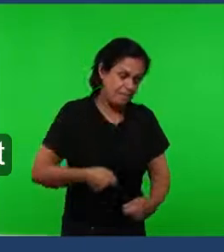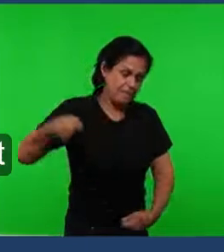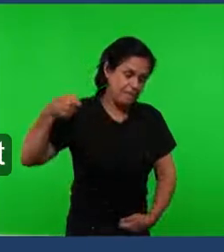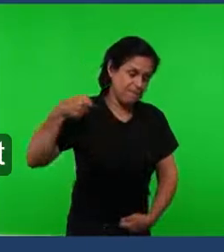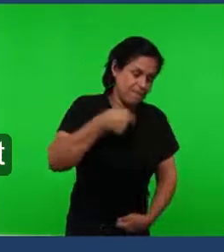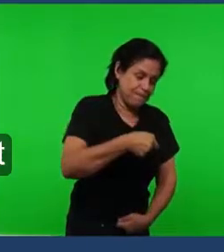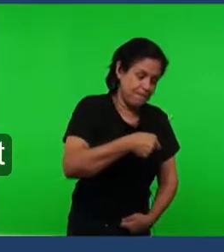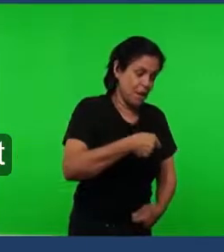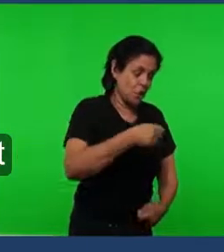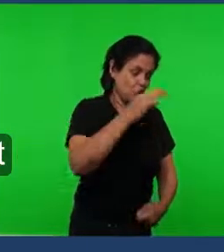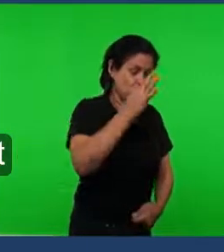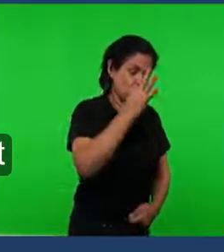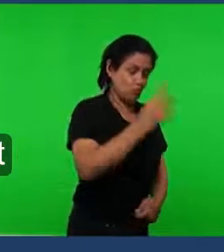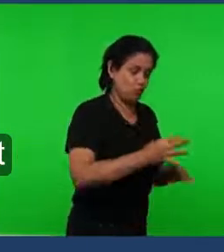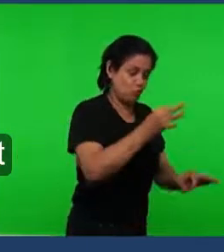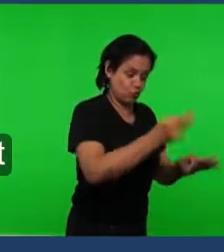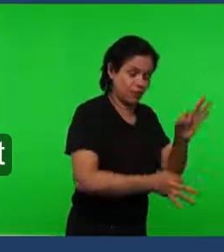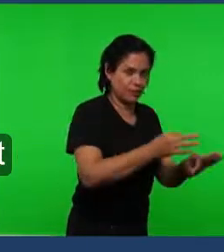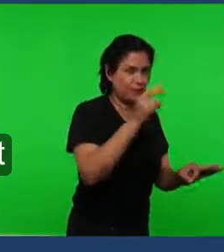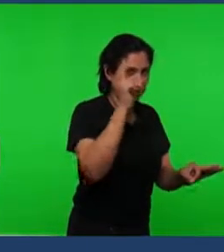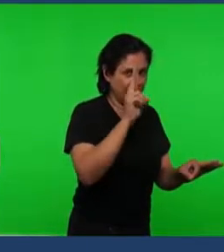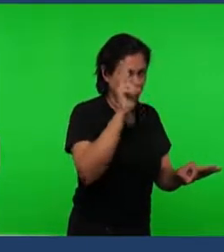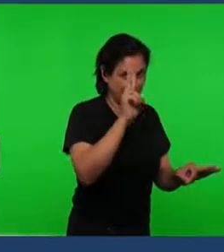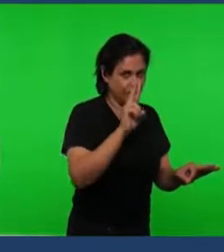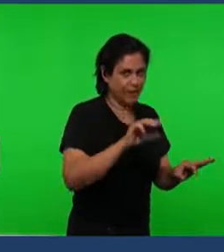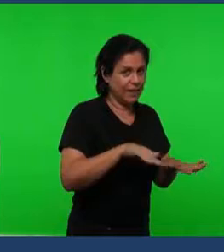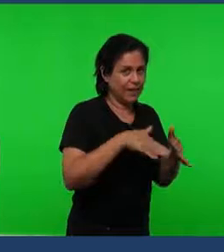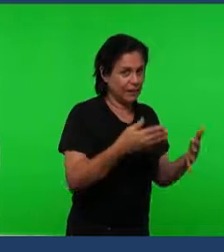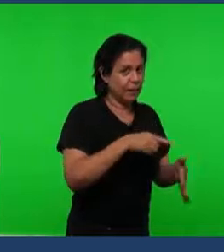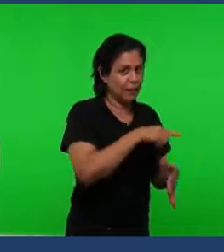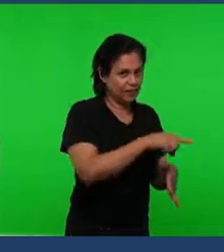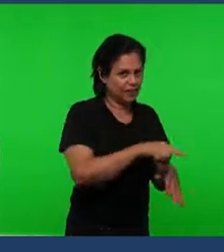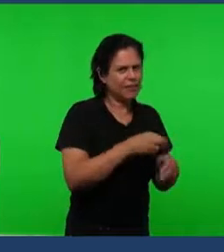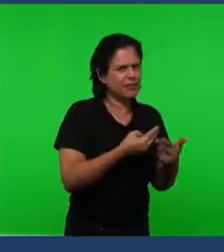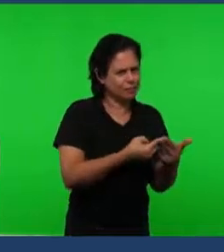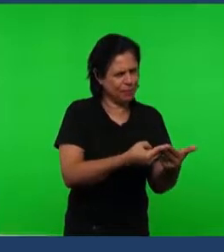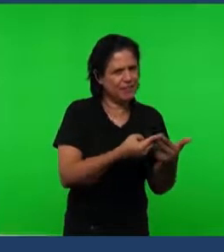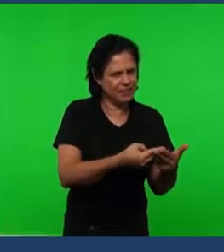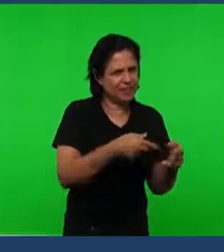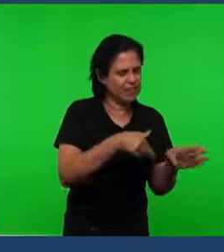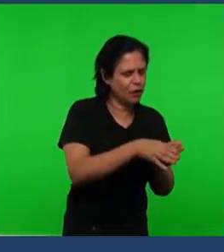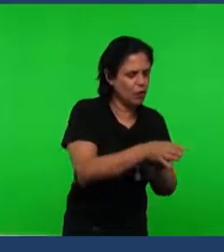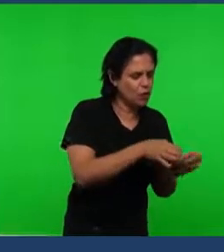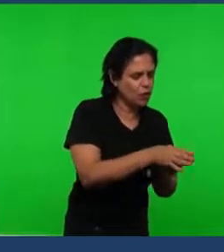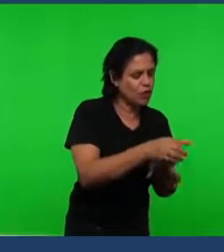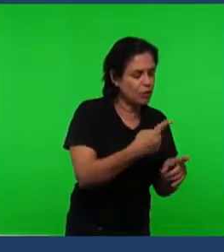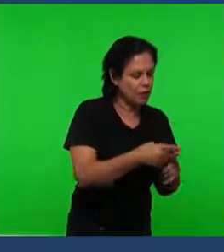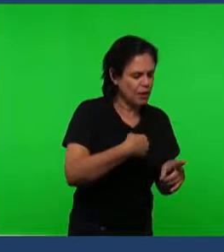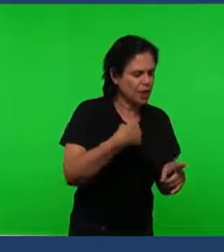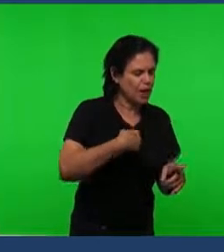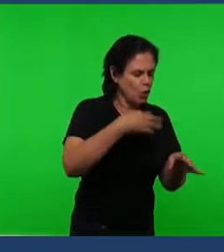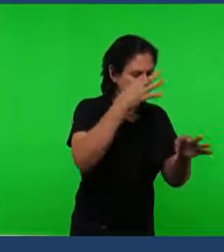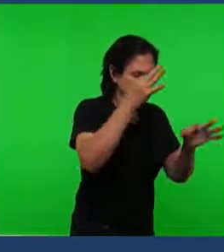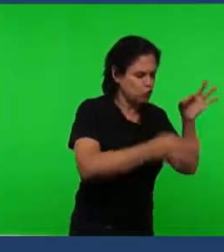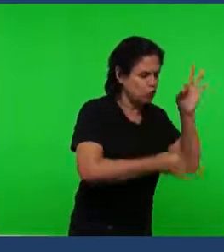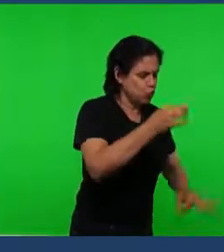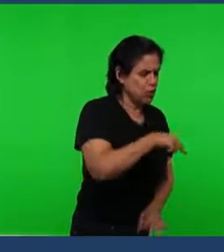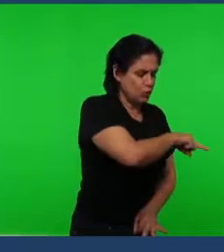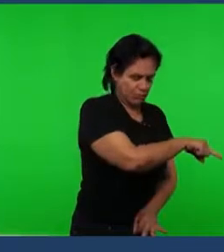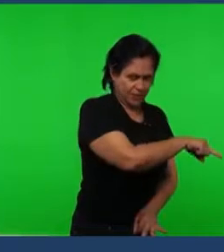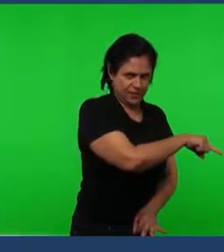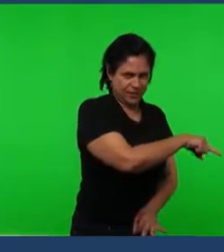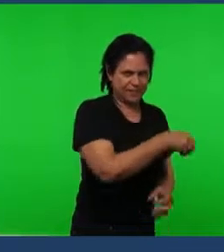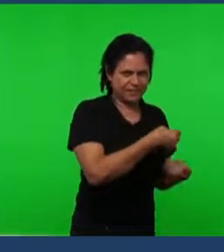minha boca Então até que eu venha Retende o que tens Até que eu venha É o conselho do senhor Para essa igreja Agora o